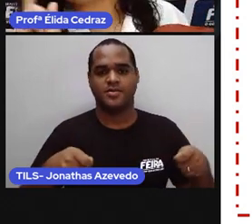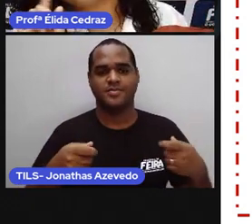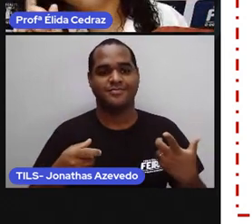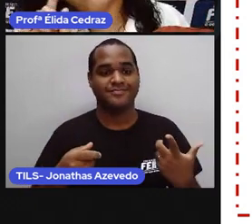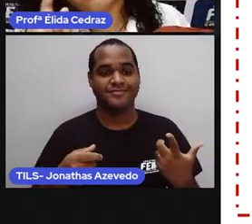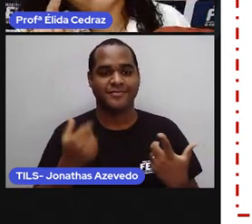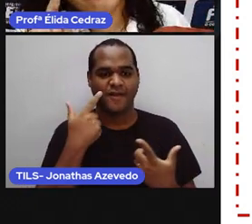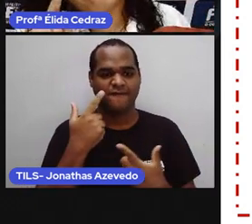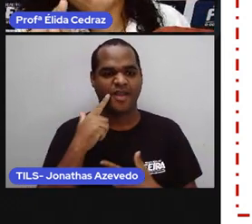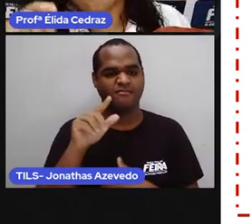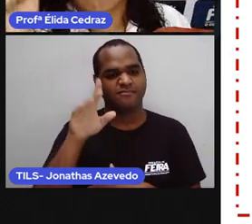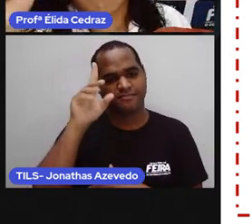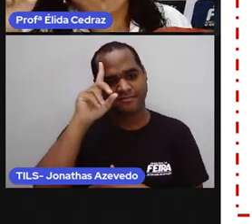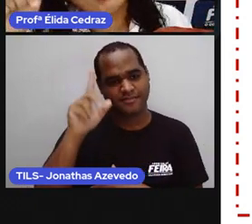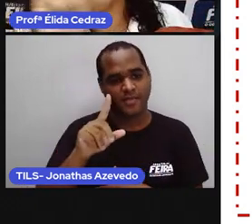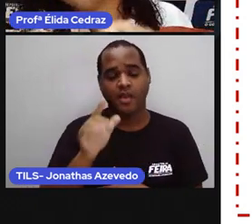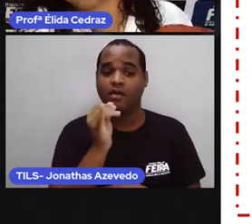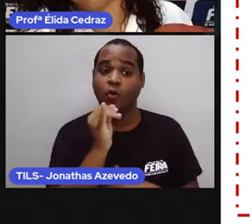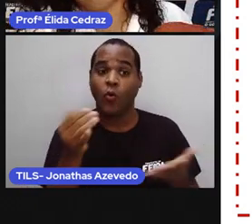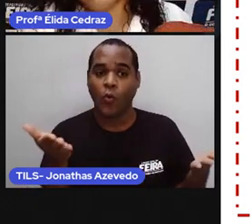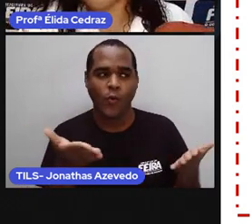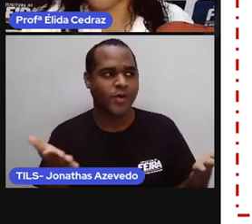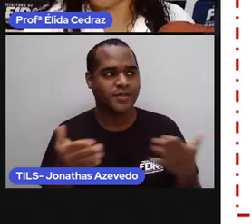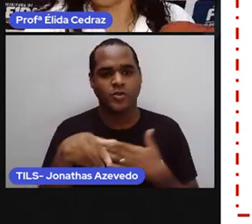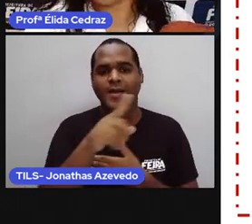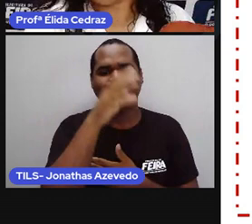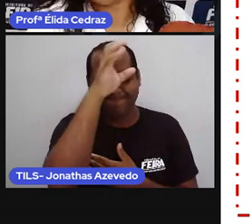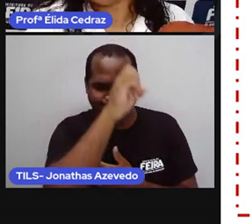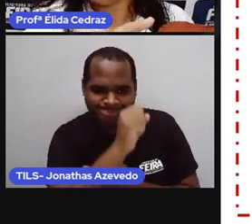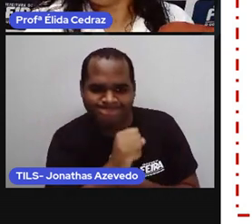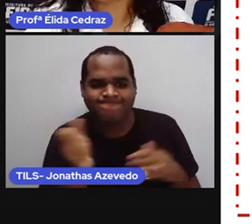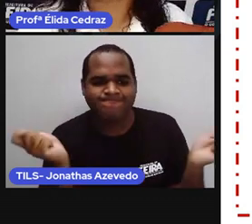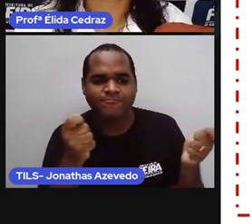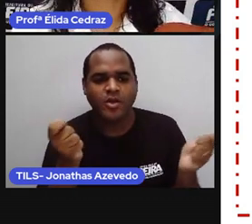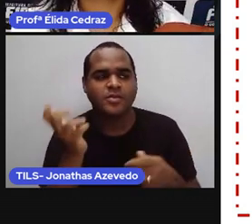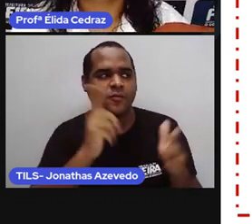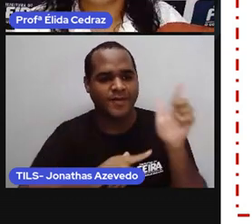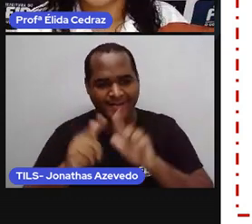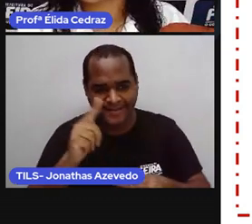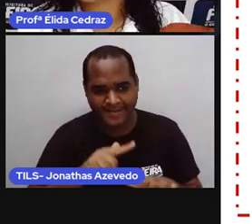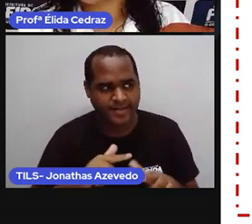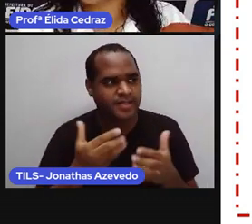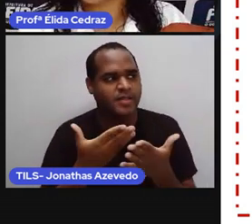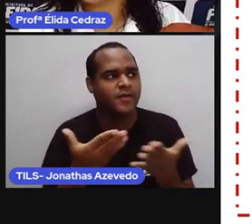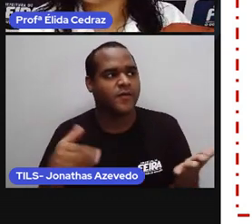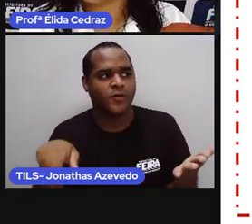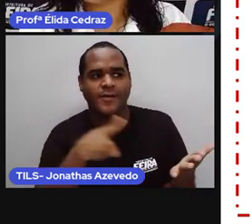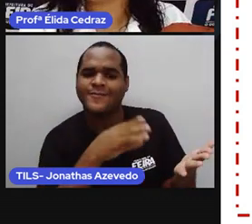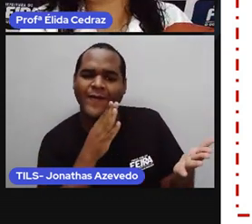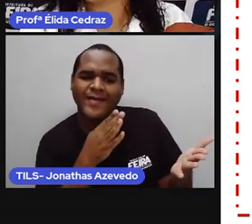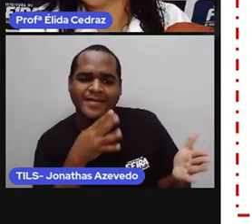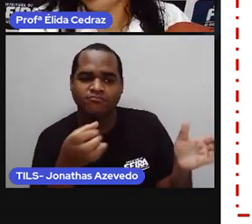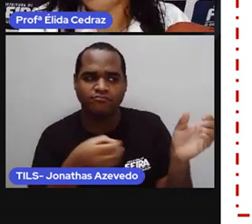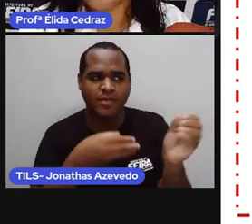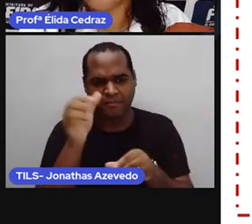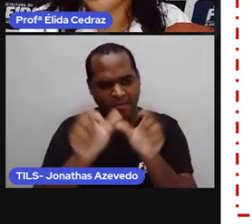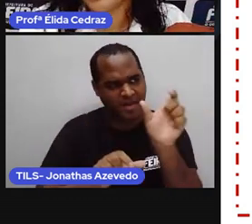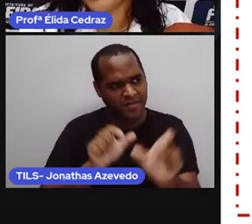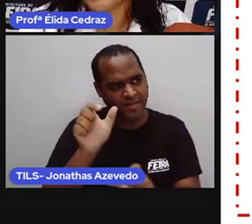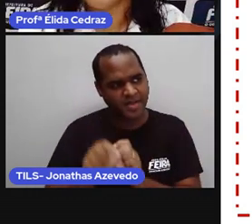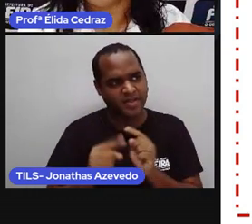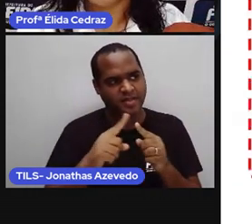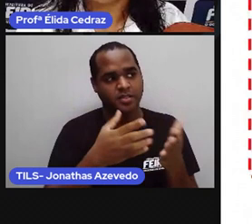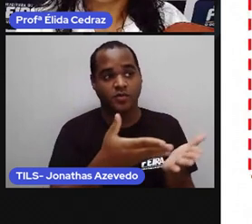Se você não sabe, hoje você vai aprender. Vamos conhecer as características de um